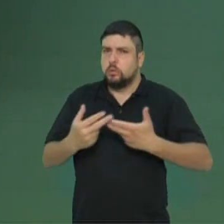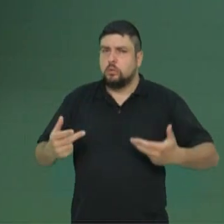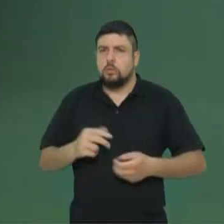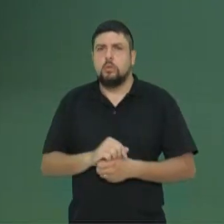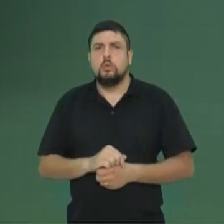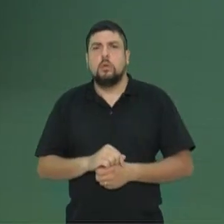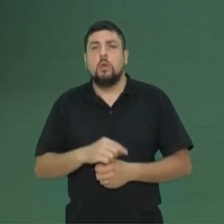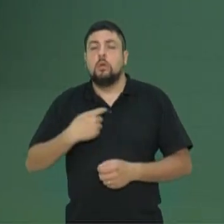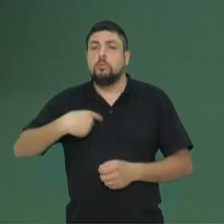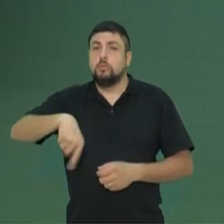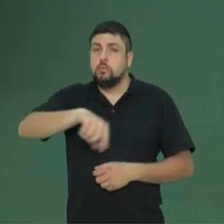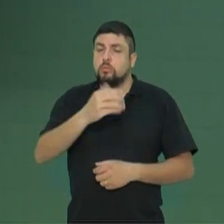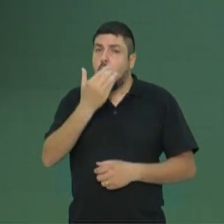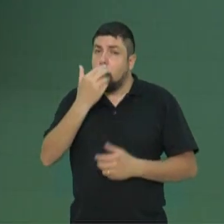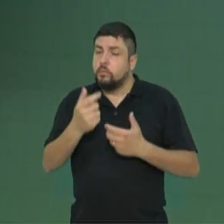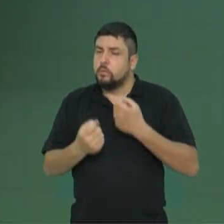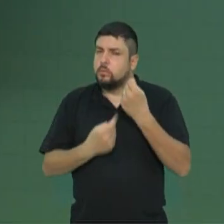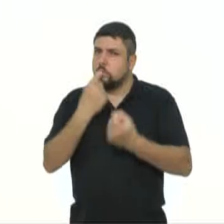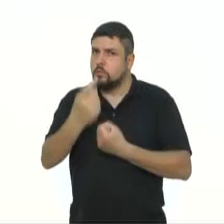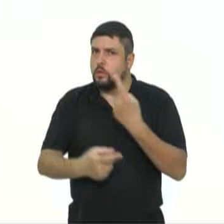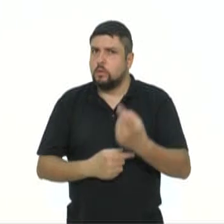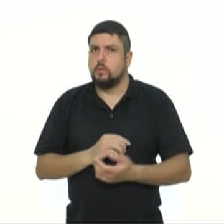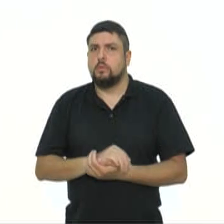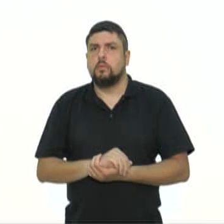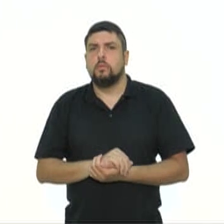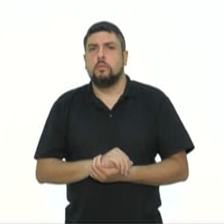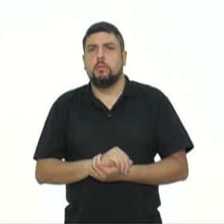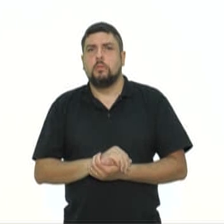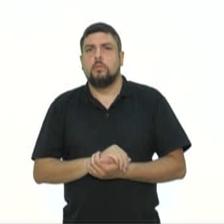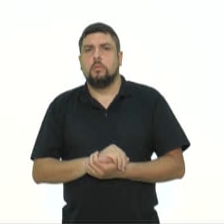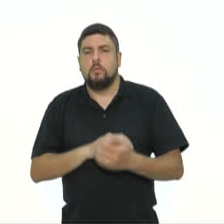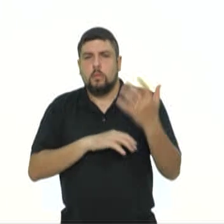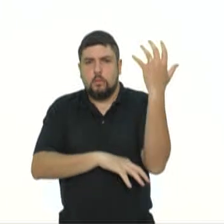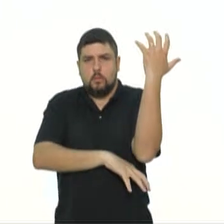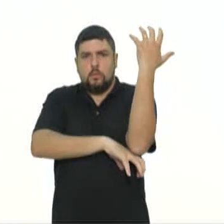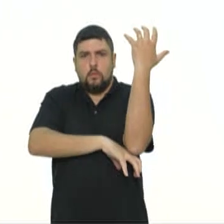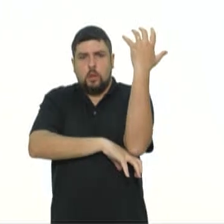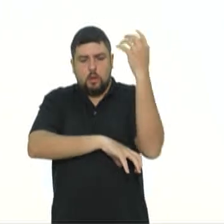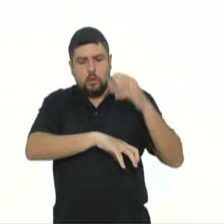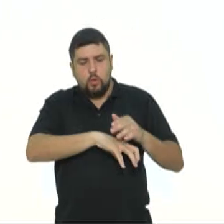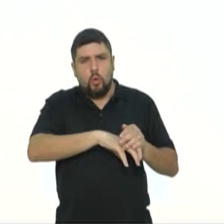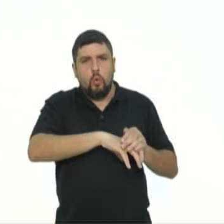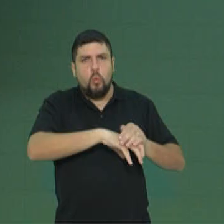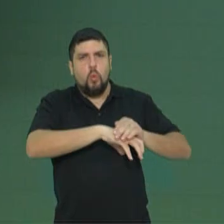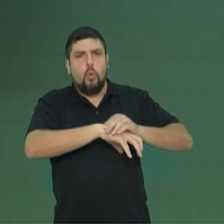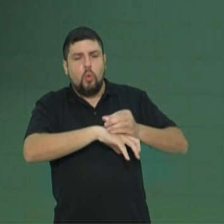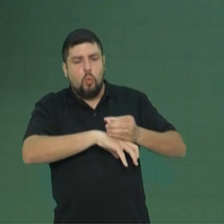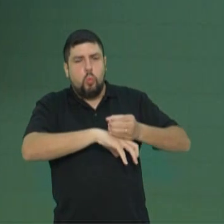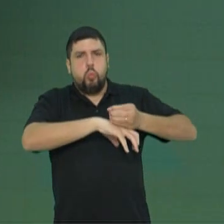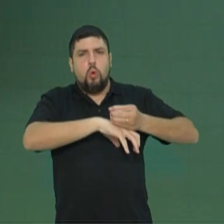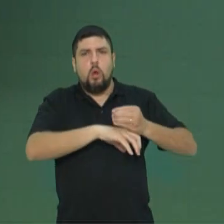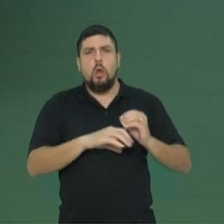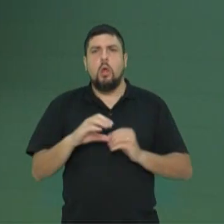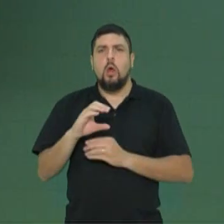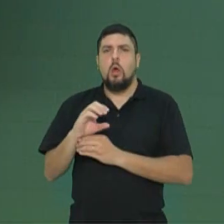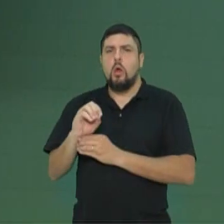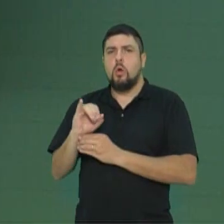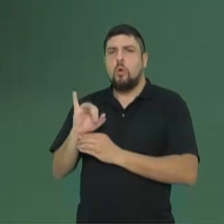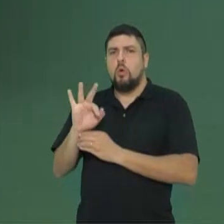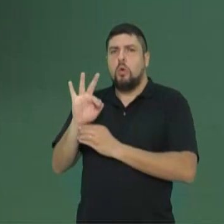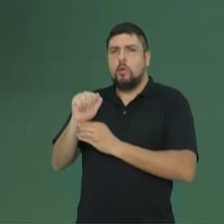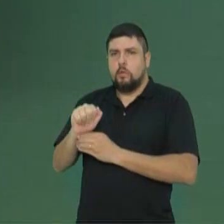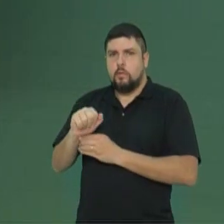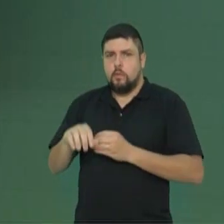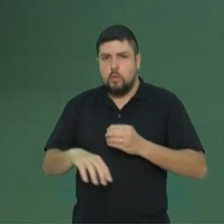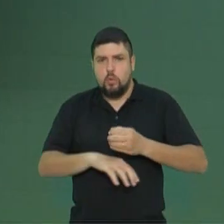de nutrientes muitas vezes. O ápice da raiz é recoberto pela coifa, aquela estrutura que protege a ponta da raiz, que é onde tem